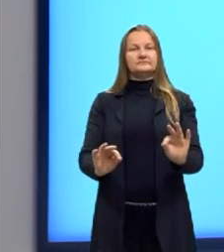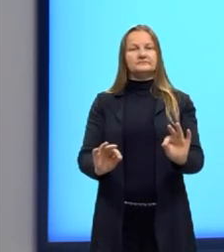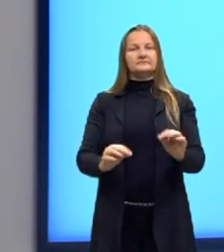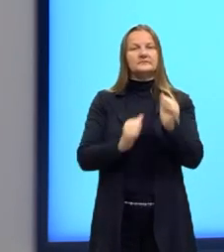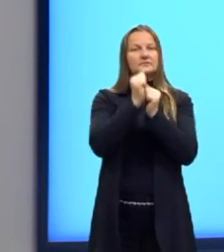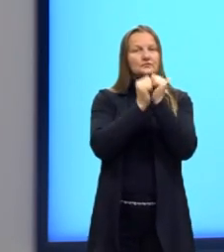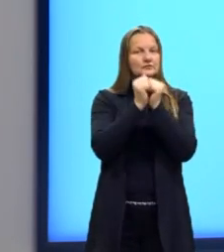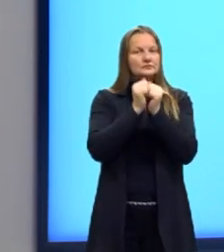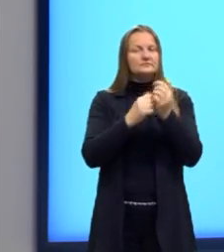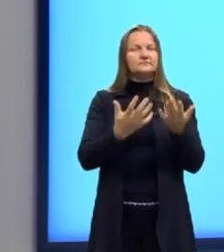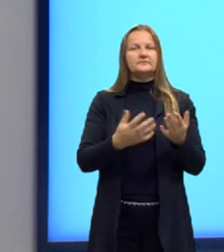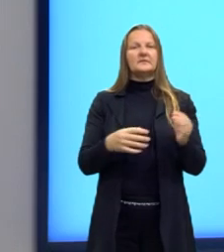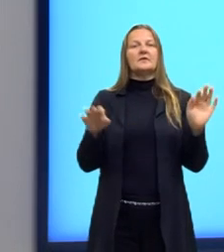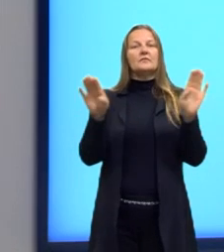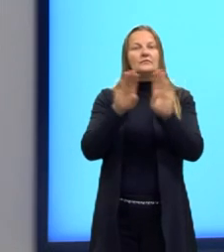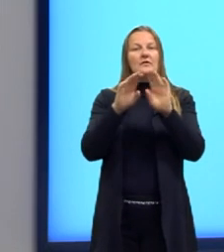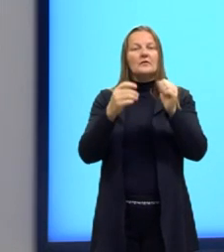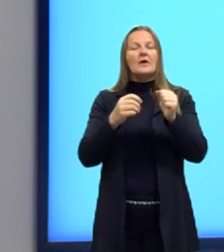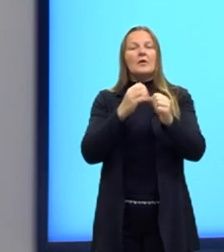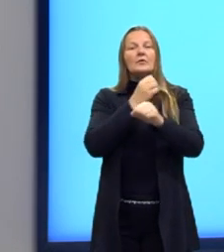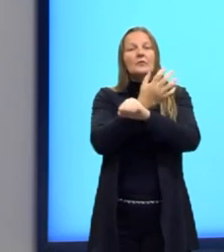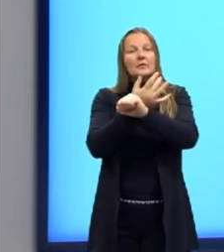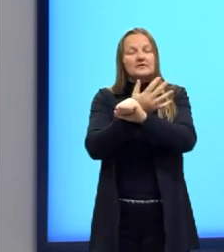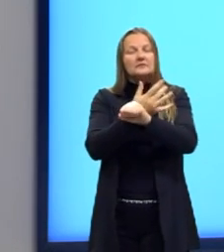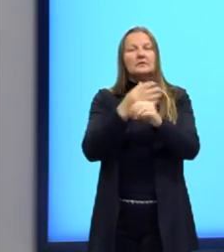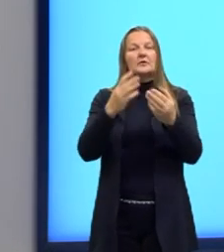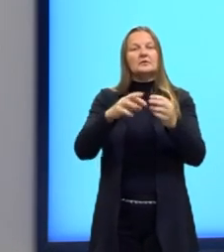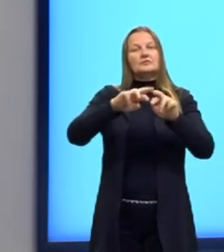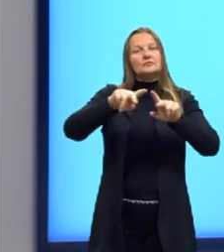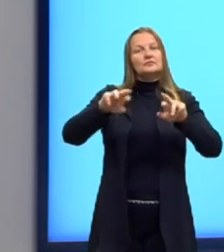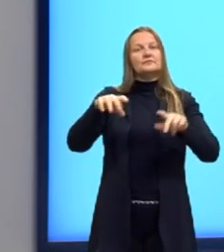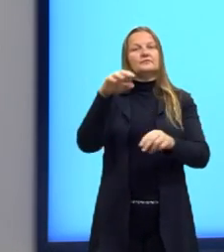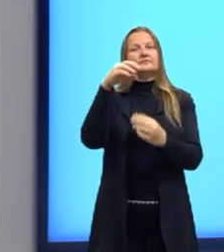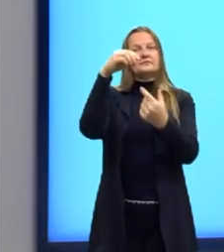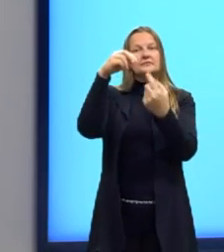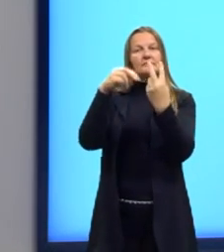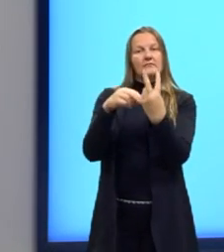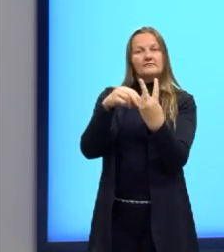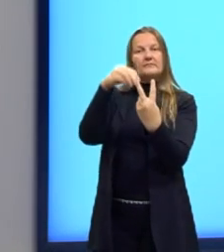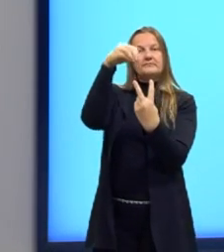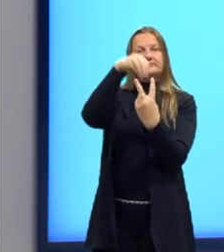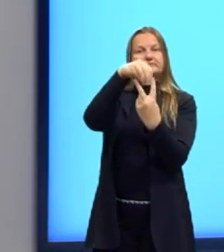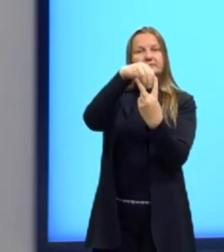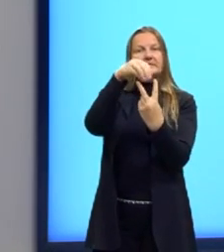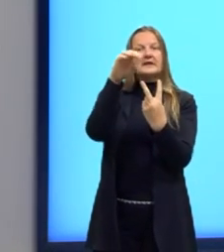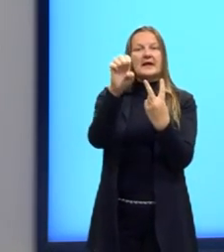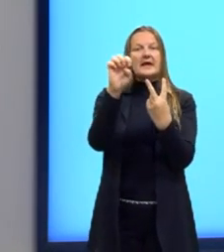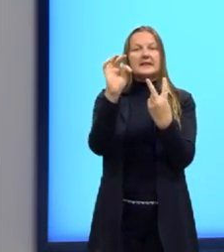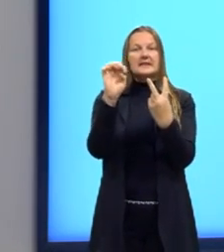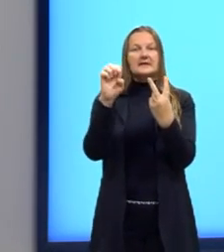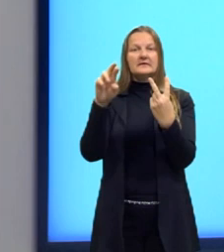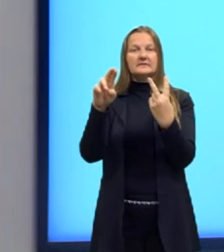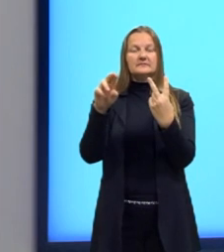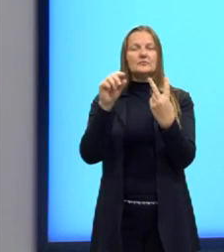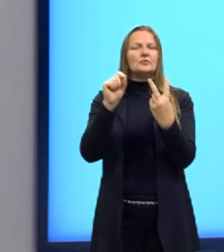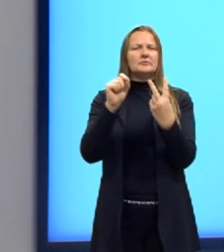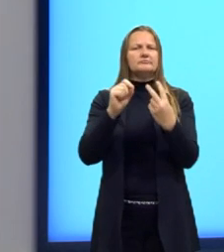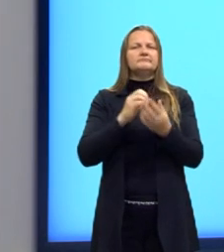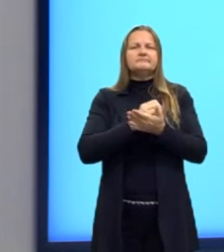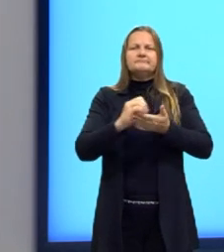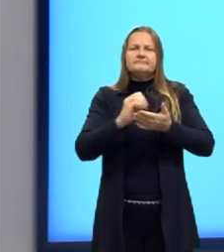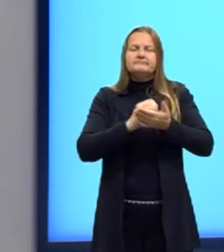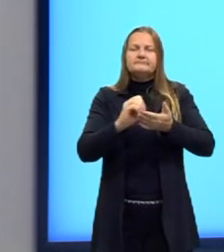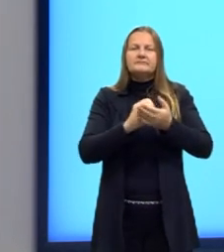Bom, fechamos os ácidos, agora o éter, os éteres. O éter, ele é um composto orgânico